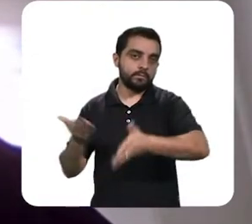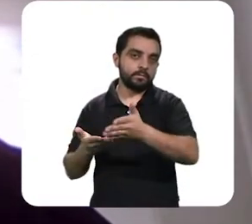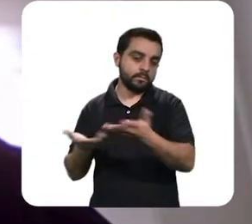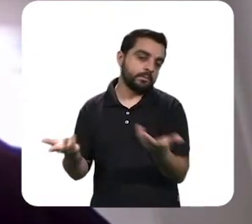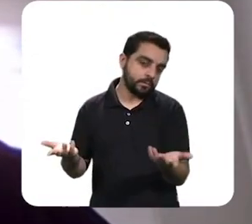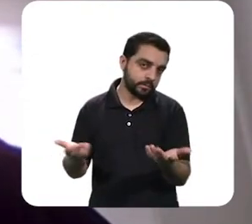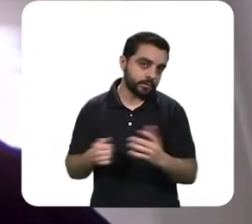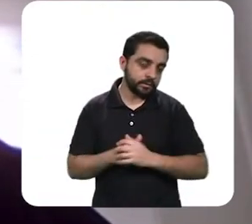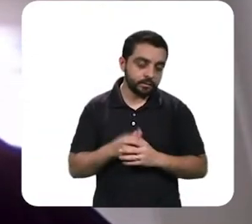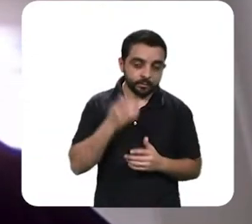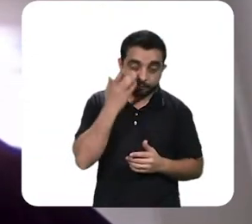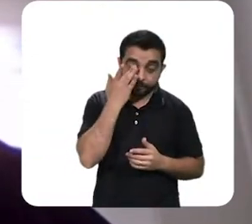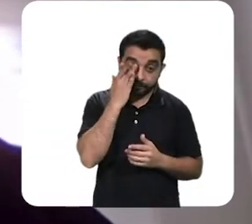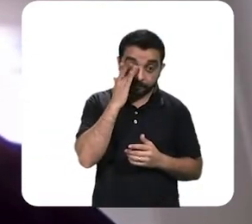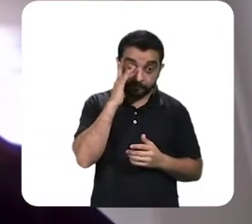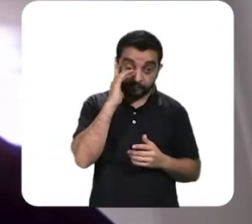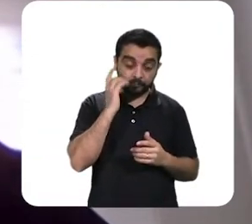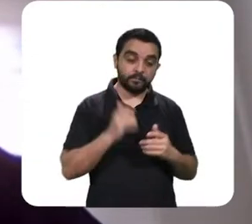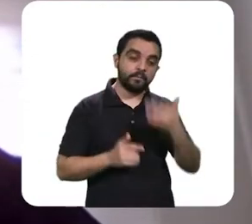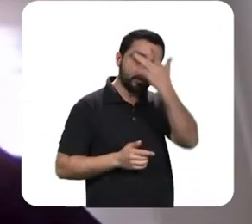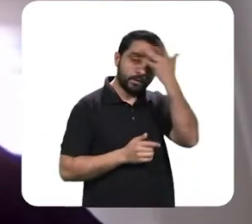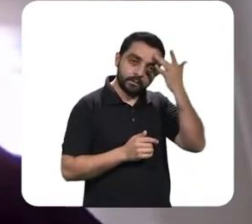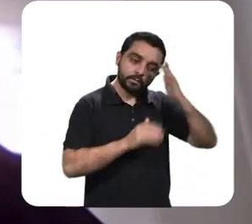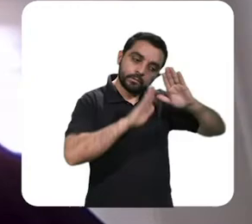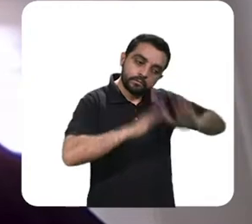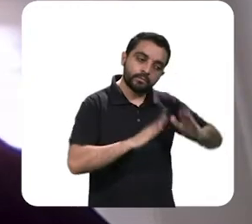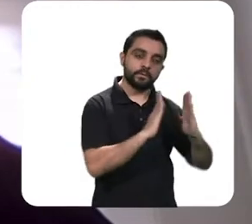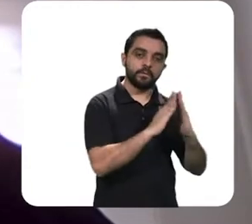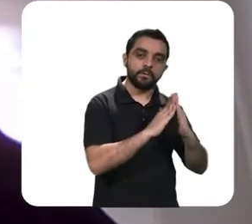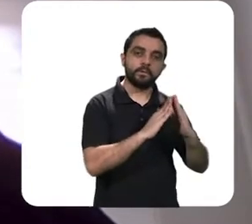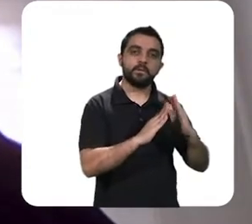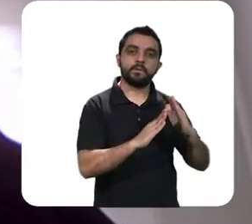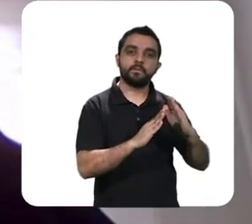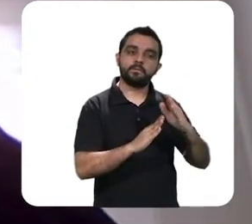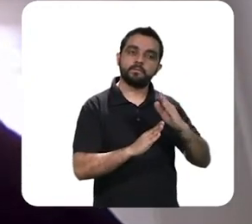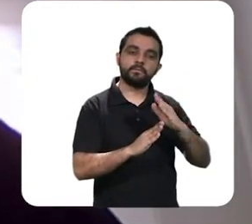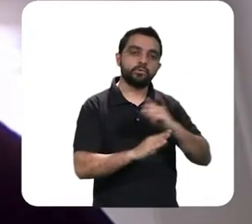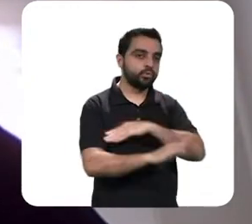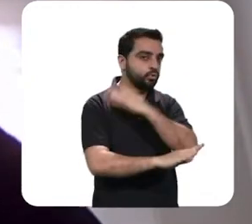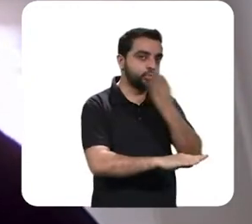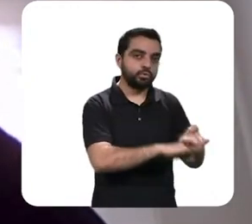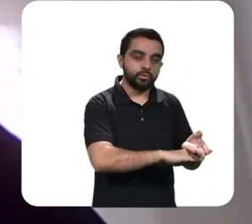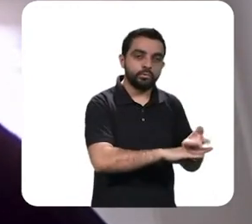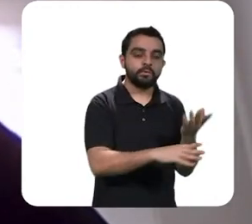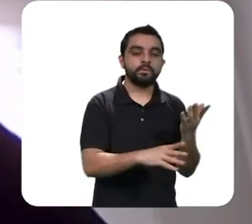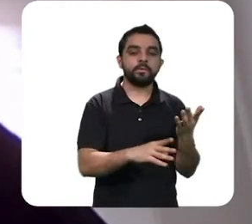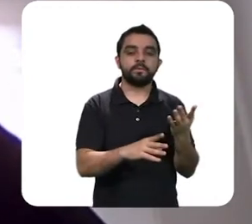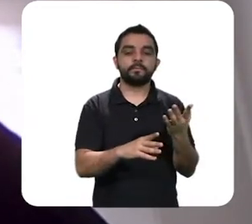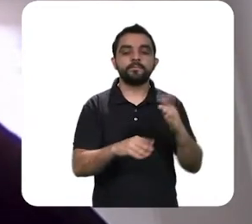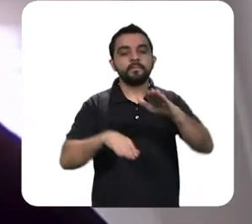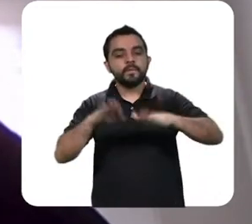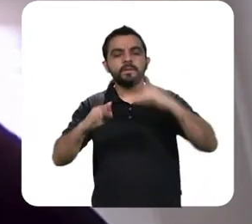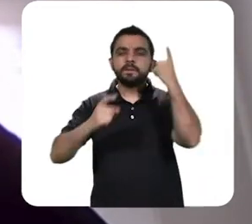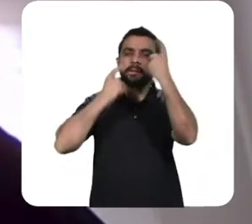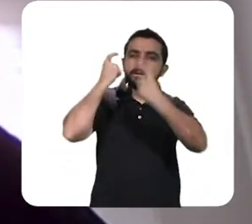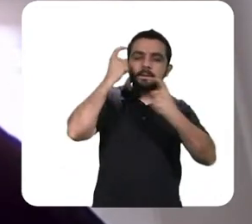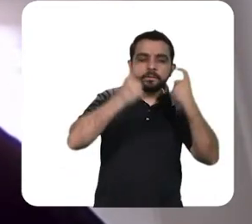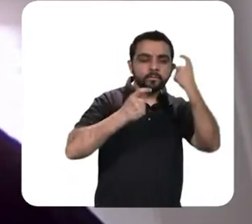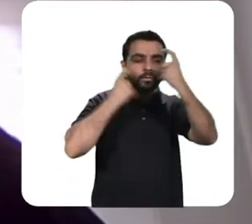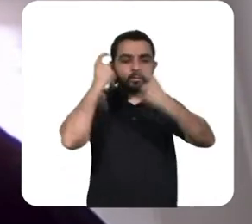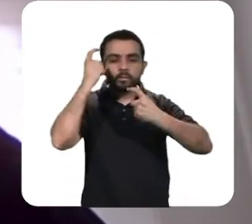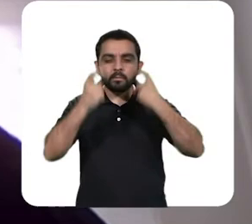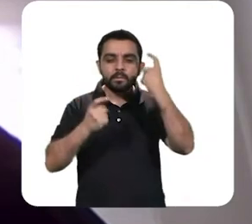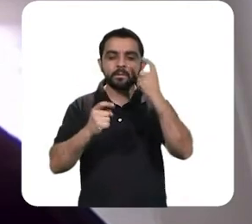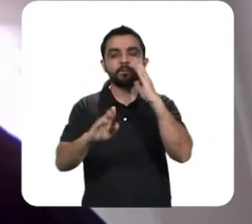situação de isolamento integral neste caso e daí o que preocupa de fato em